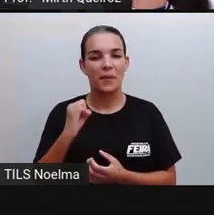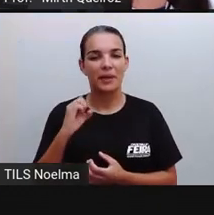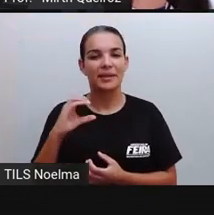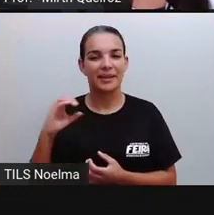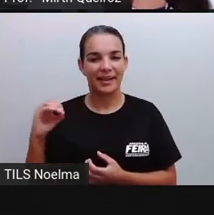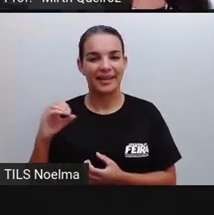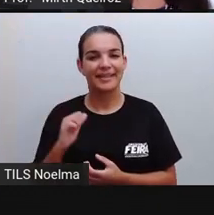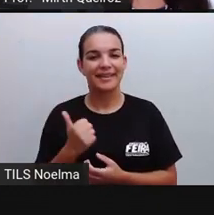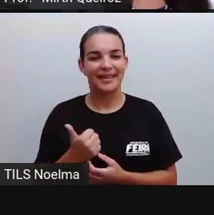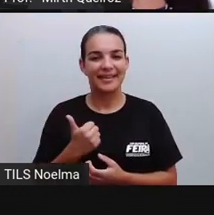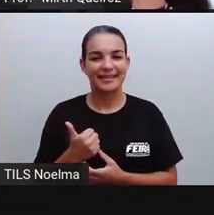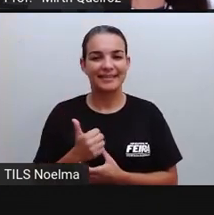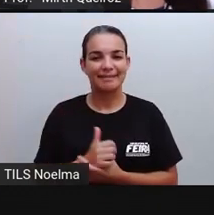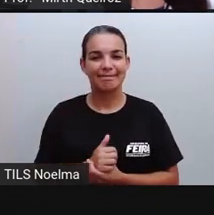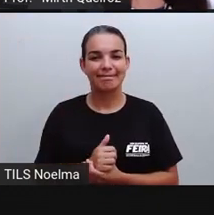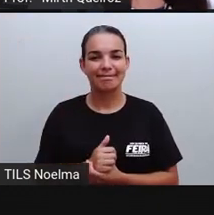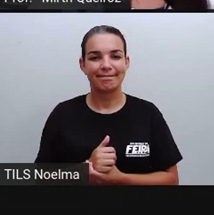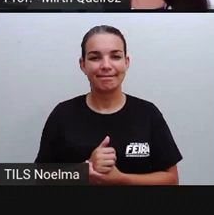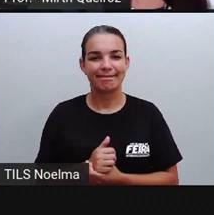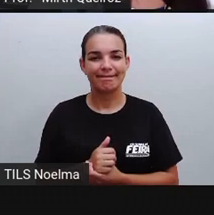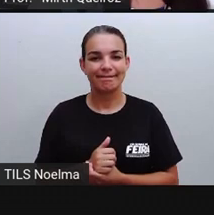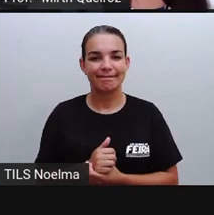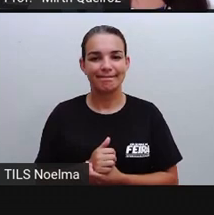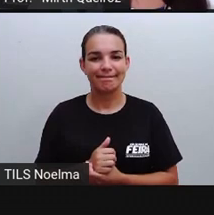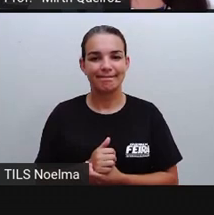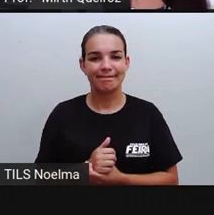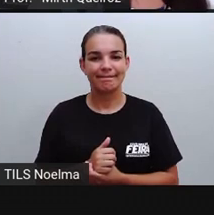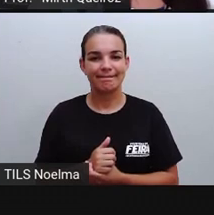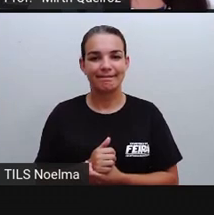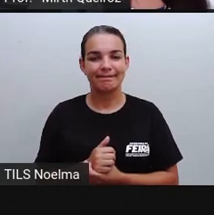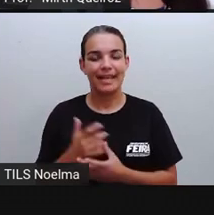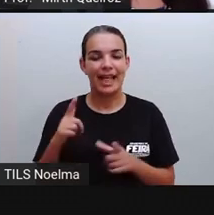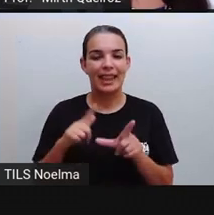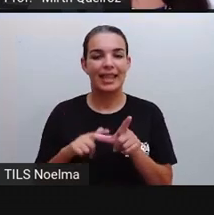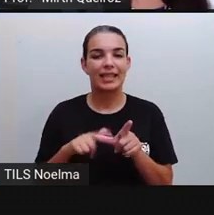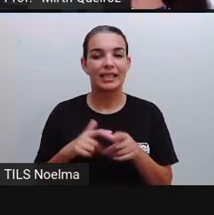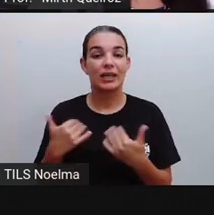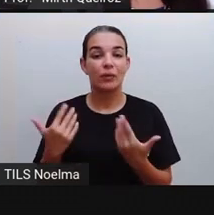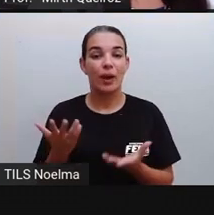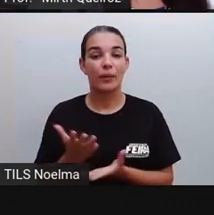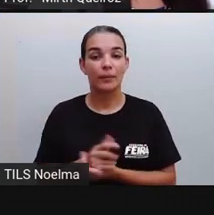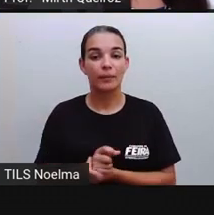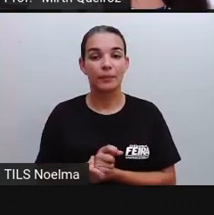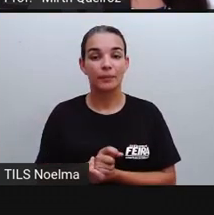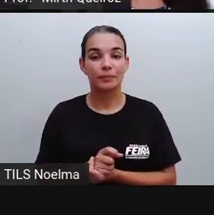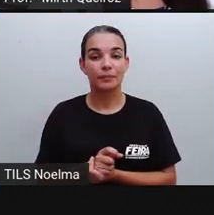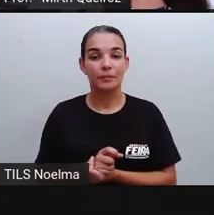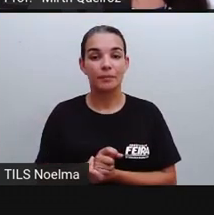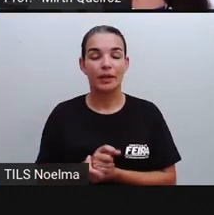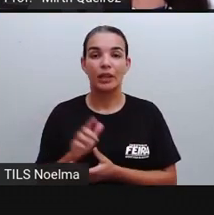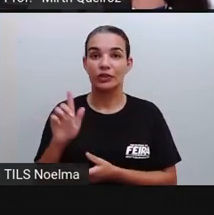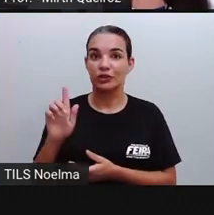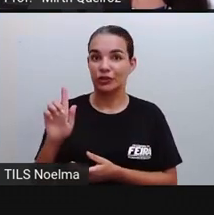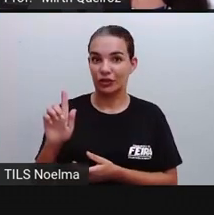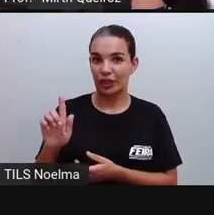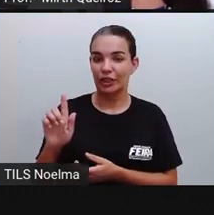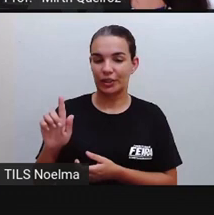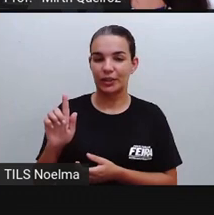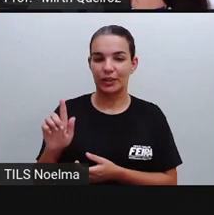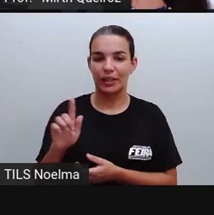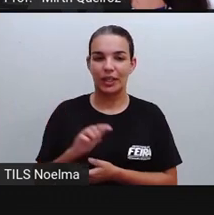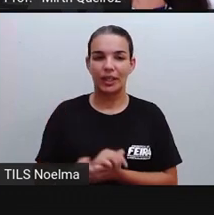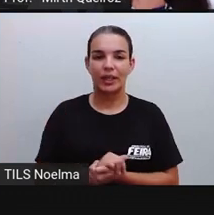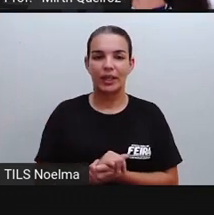80. 80. Qual é a letra escondida aí no numeral 80? É a letra G.